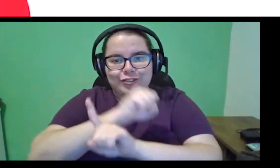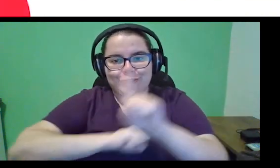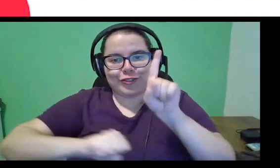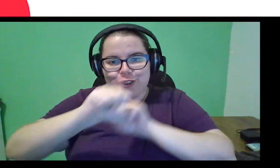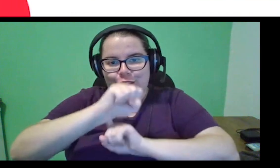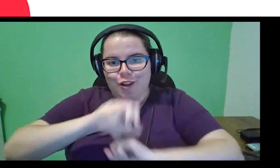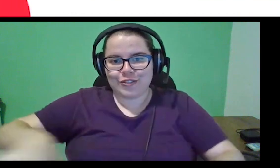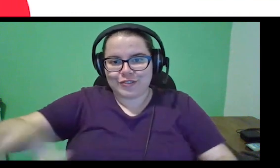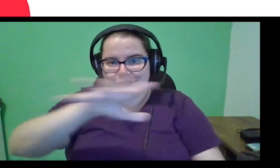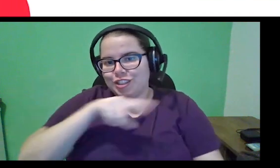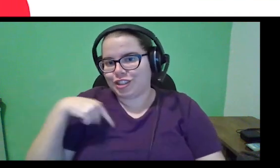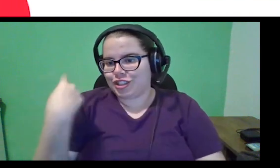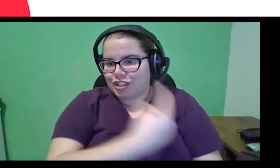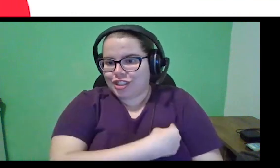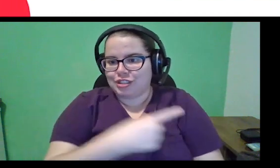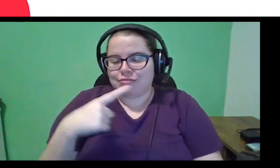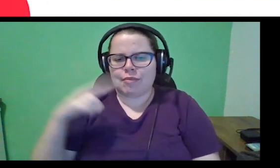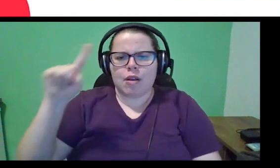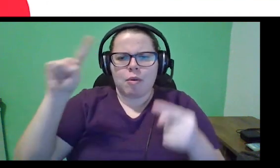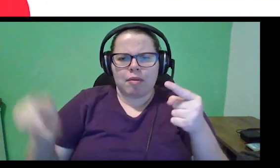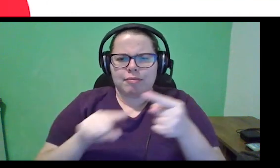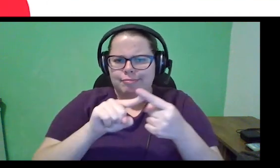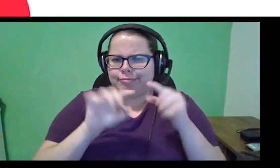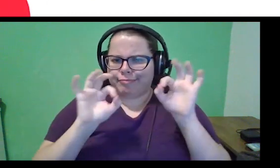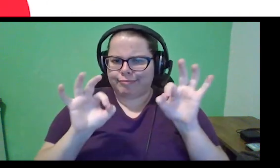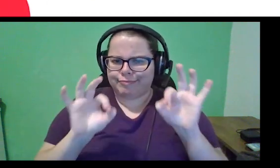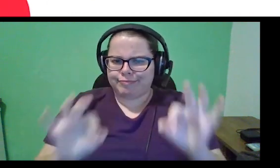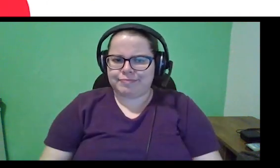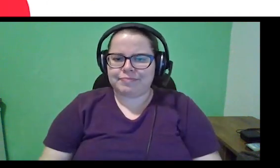né, quando a gente atinge esse objetivo aí, certo?